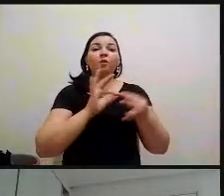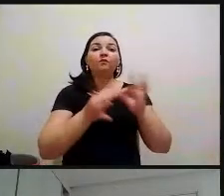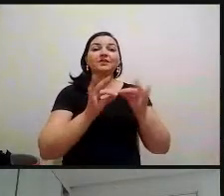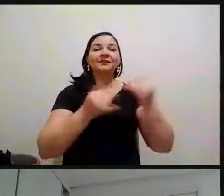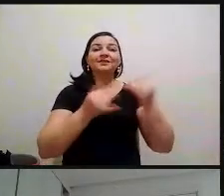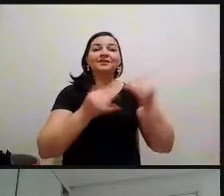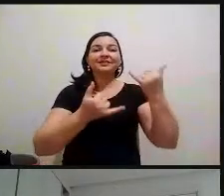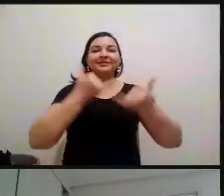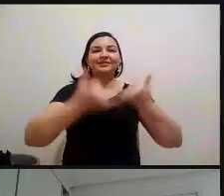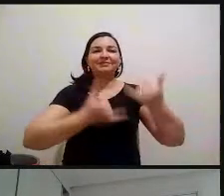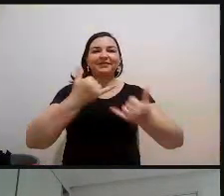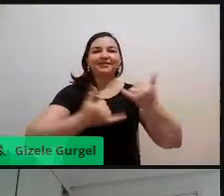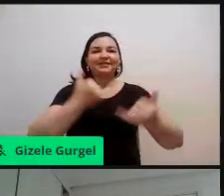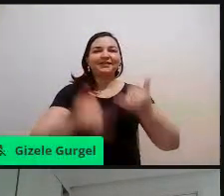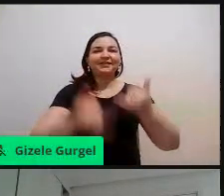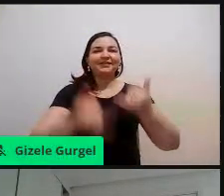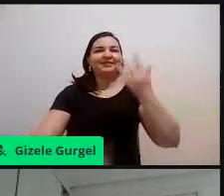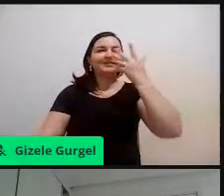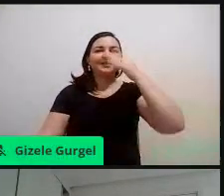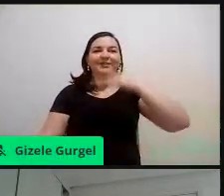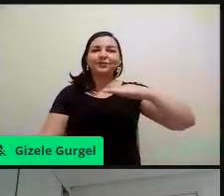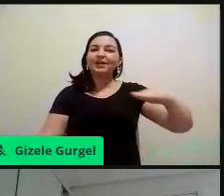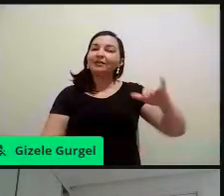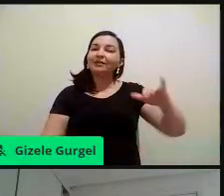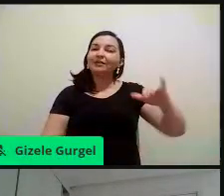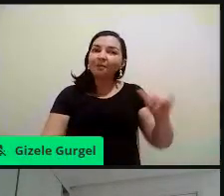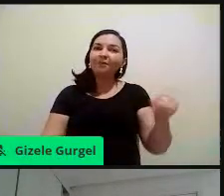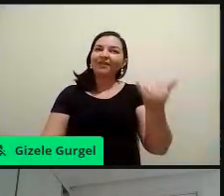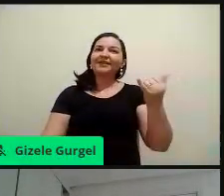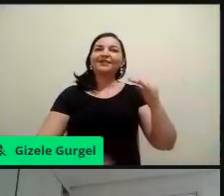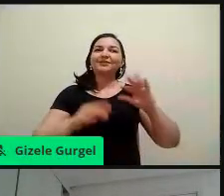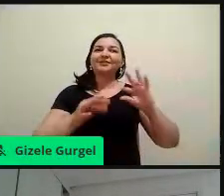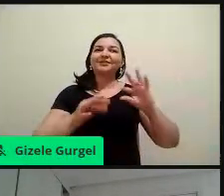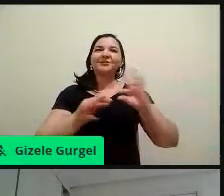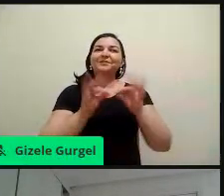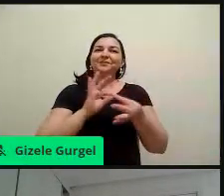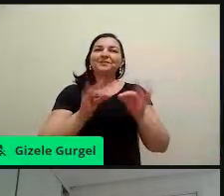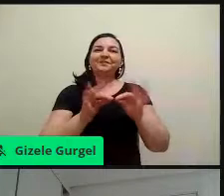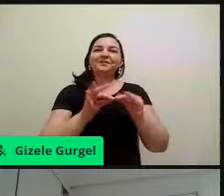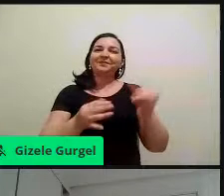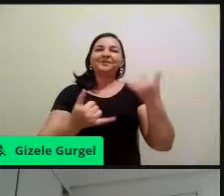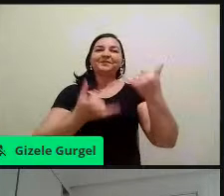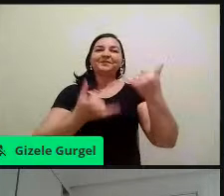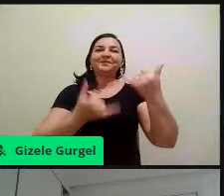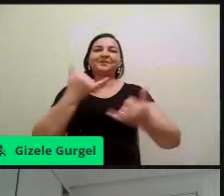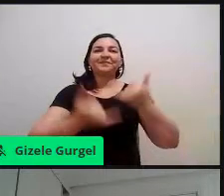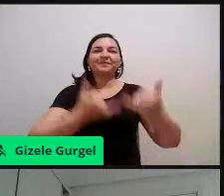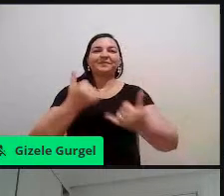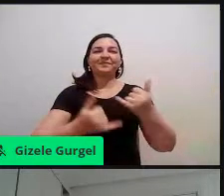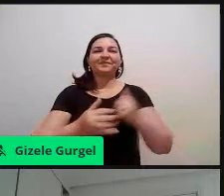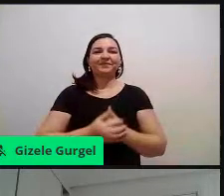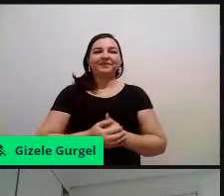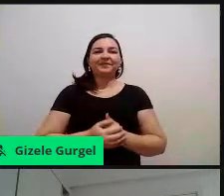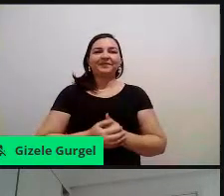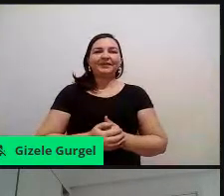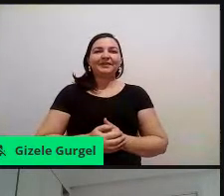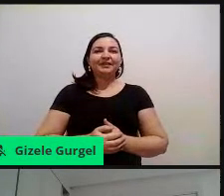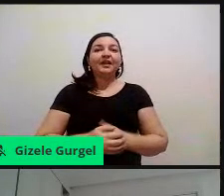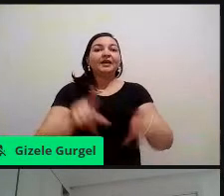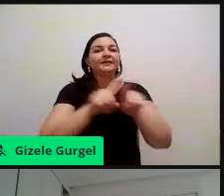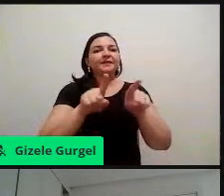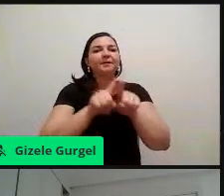crianças, fazendo esse reaproveitamento do resíduo reciclável para a confecção de brinquedos. E